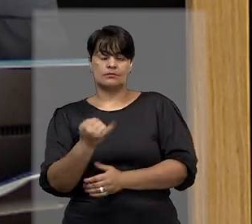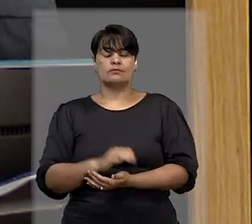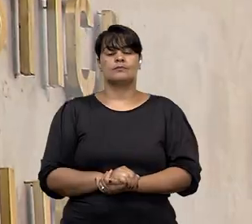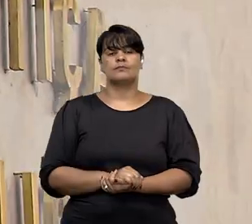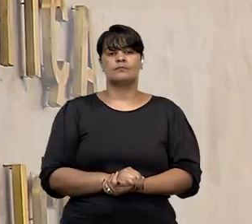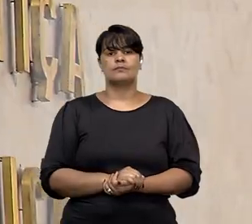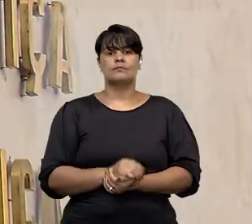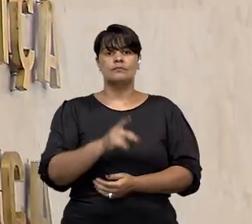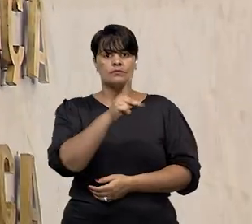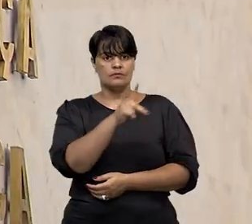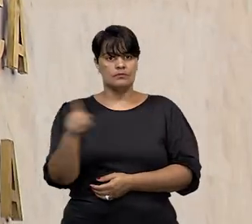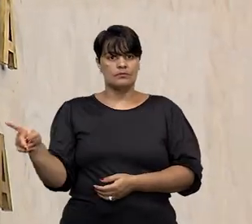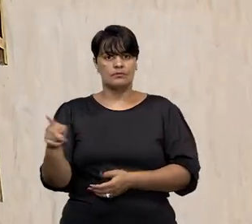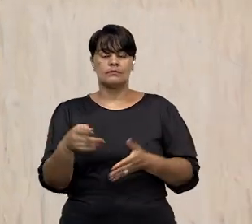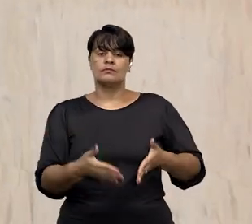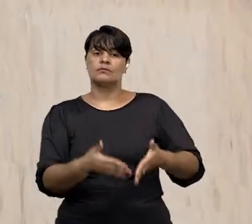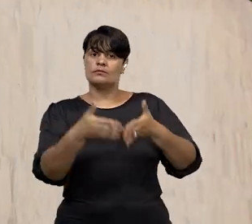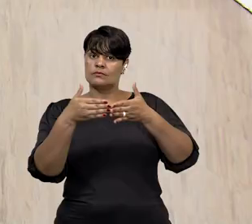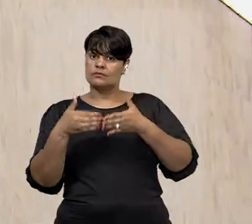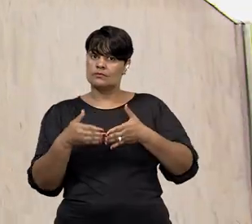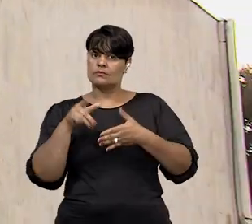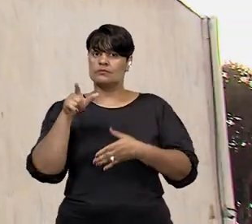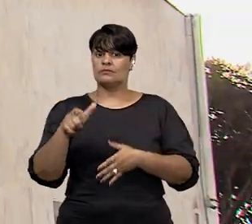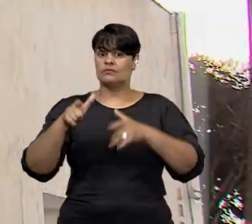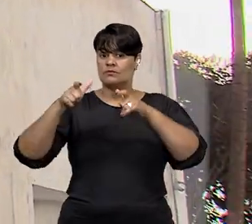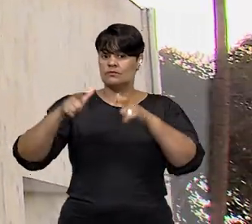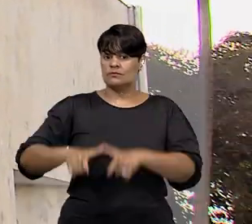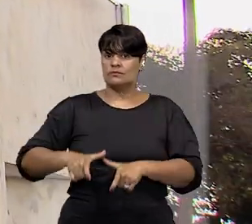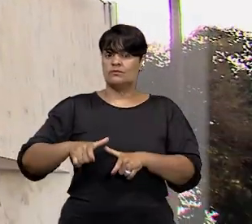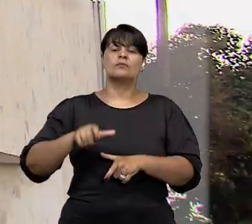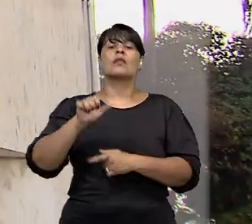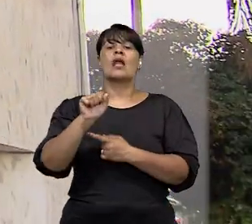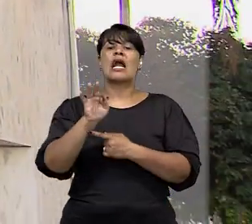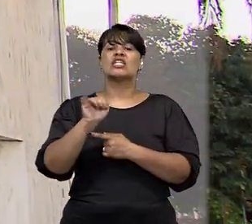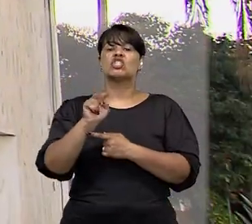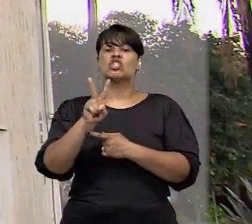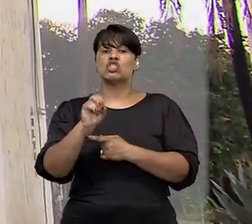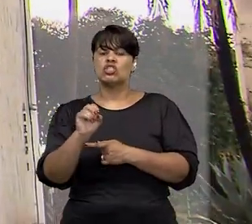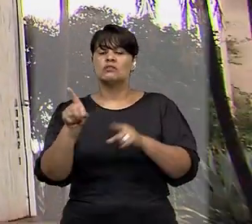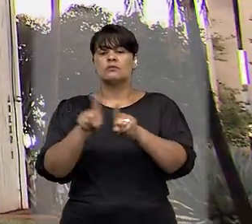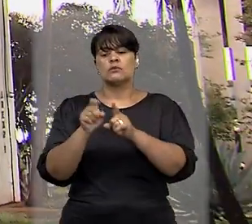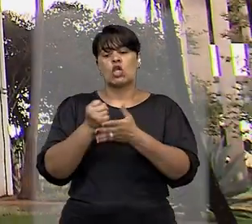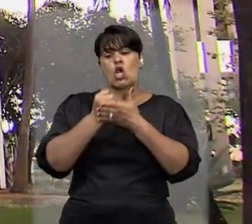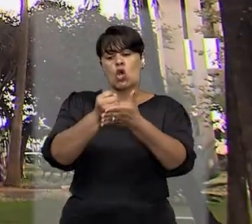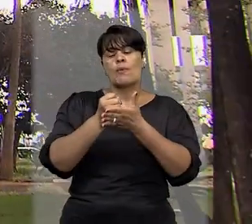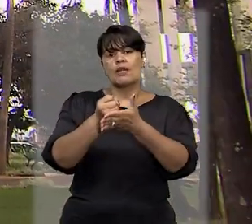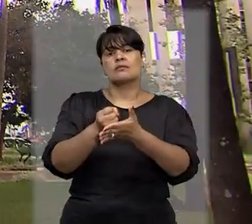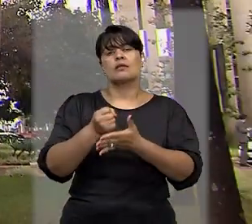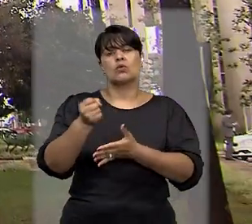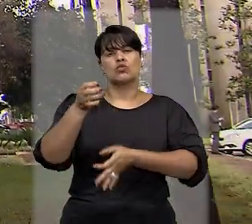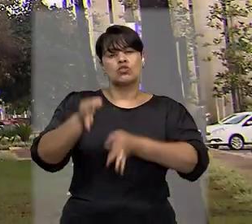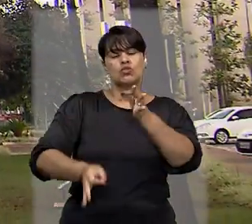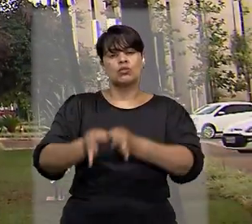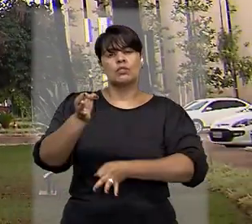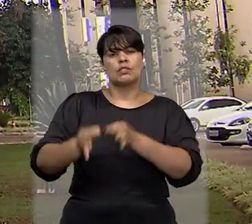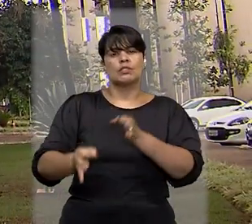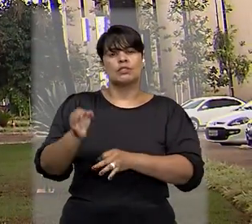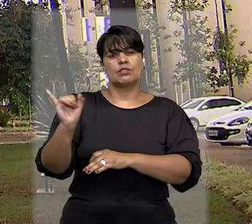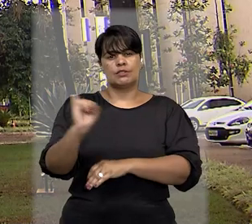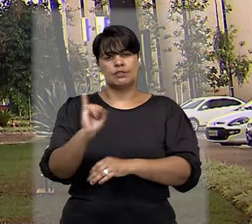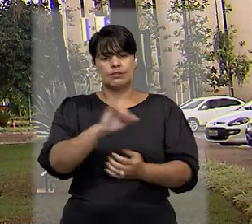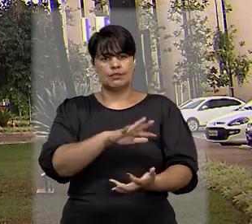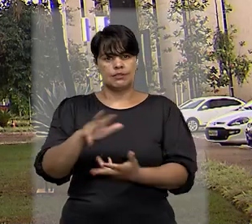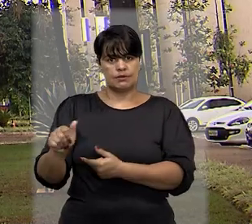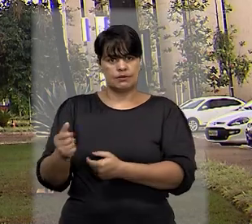STJ solicitou ao Departamento de Recuperação de Ativos e Cooperação Jurídica Internacional vinculado à Secretaria Nacional